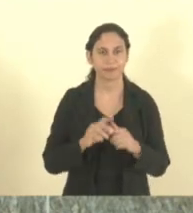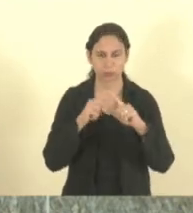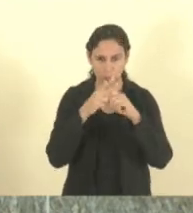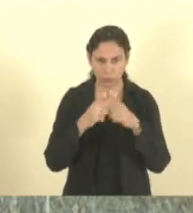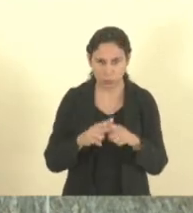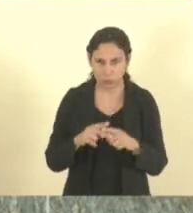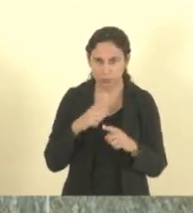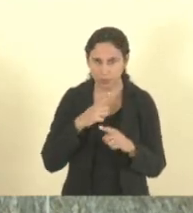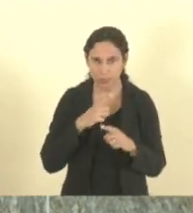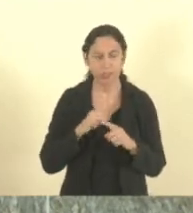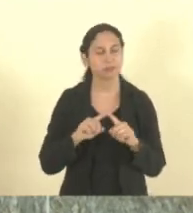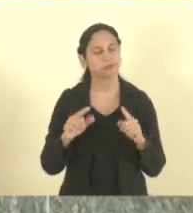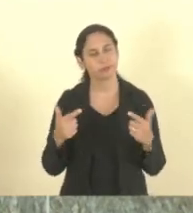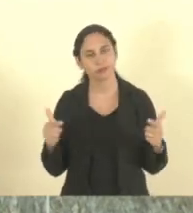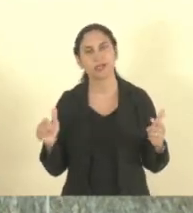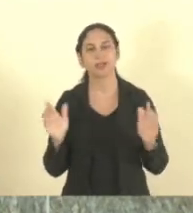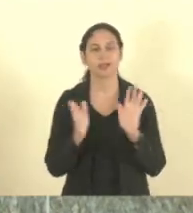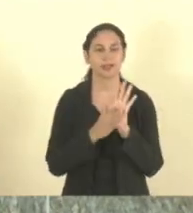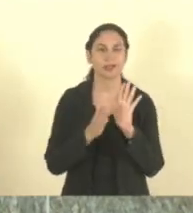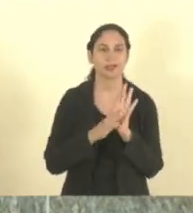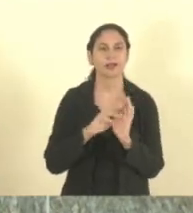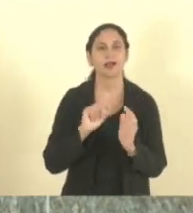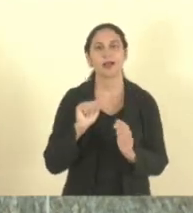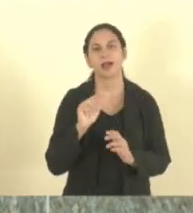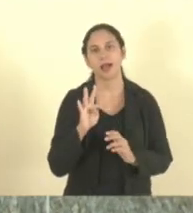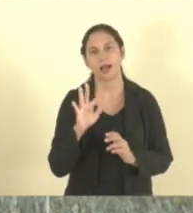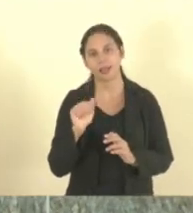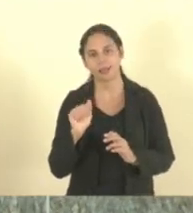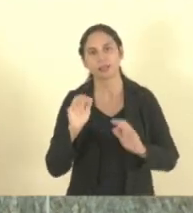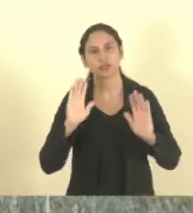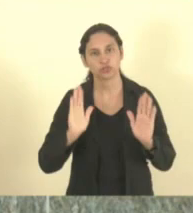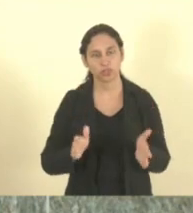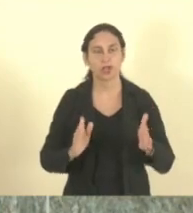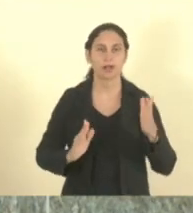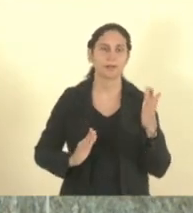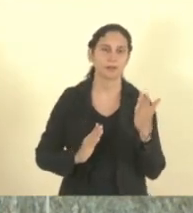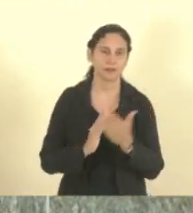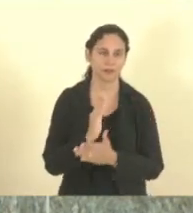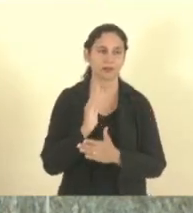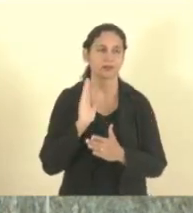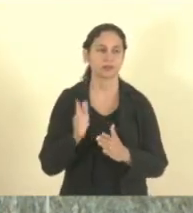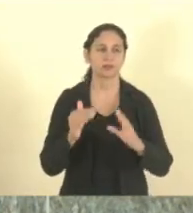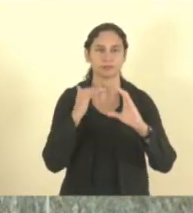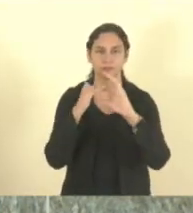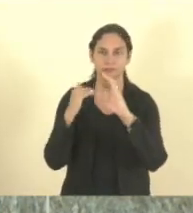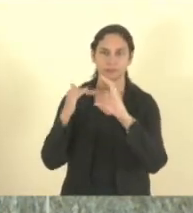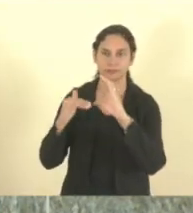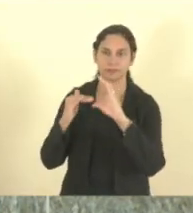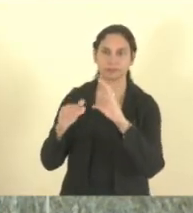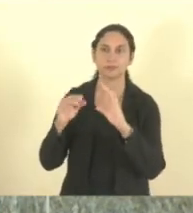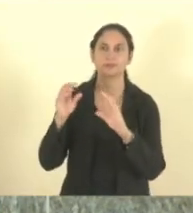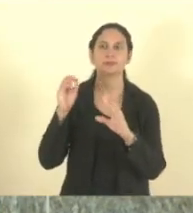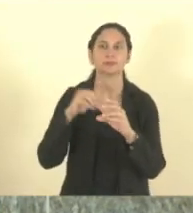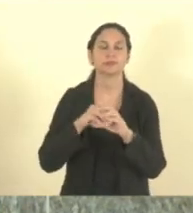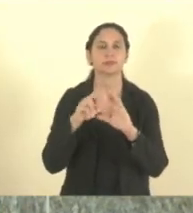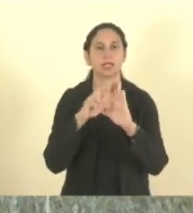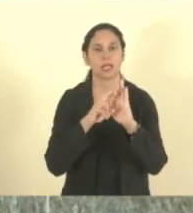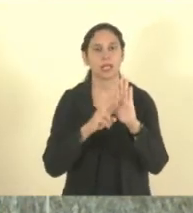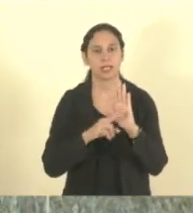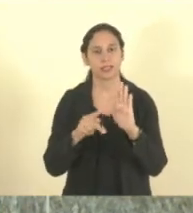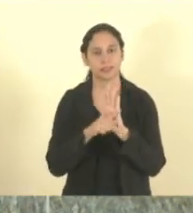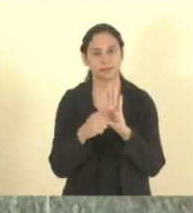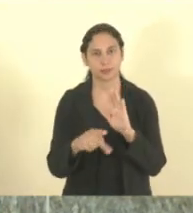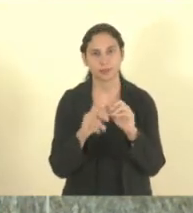a fazer, então, ata aprovada conforme encaminhada aos gabinetes. Nos termos do artigo 97, parágrafo 4 do nosso regimento interno.